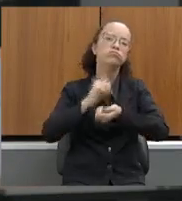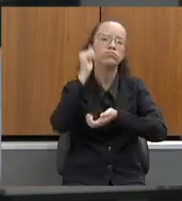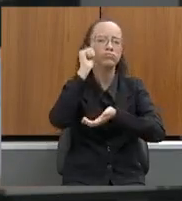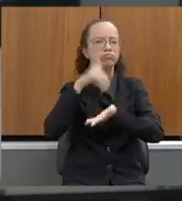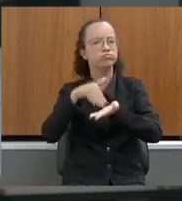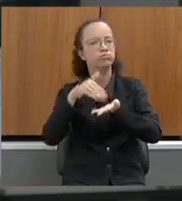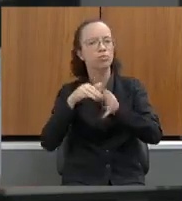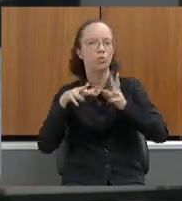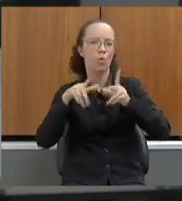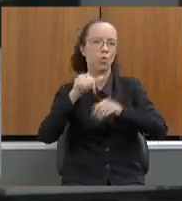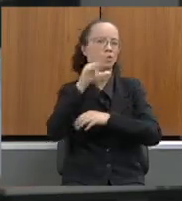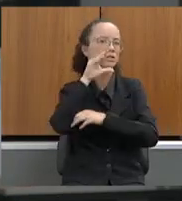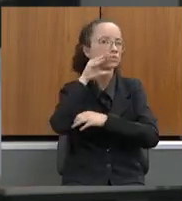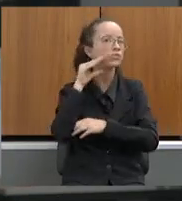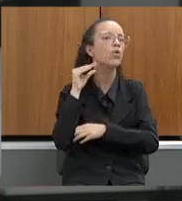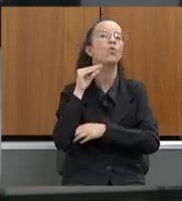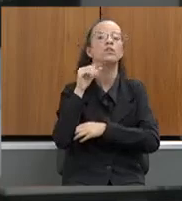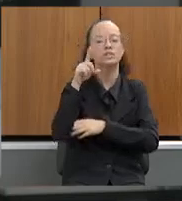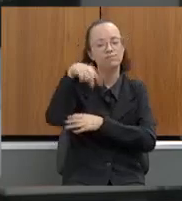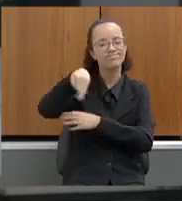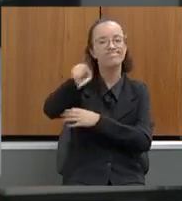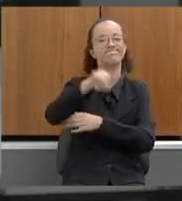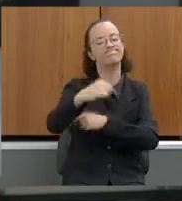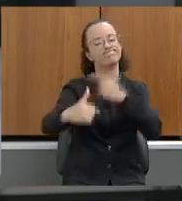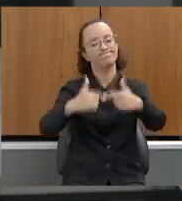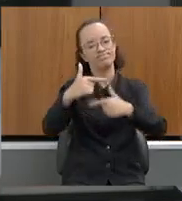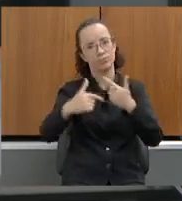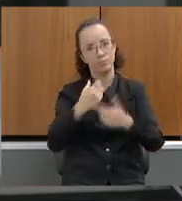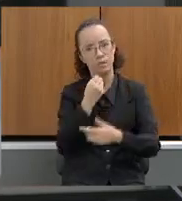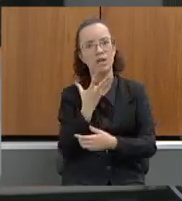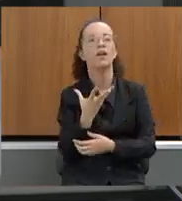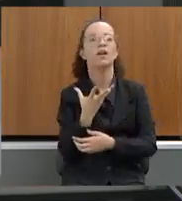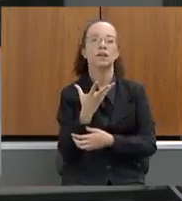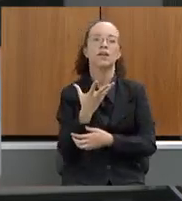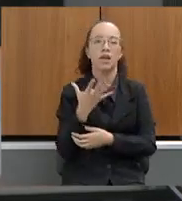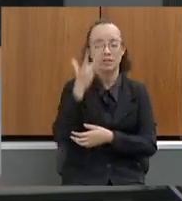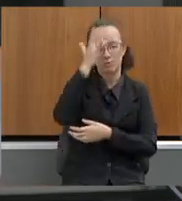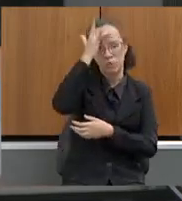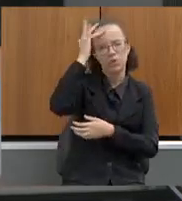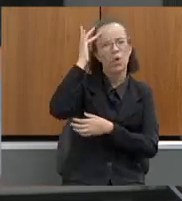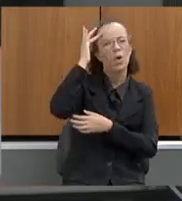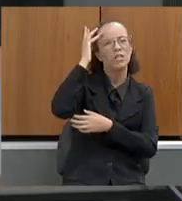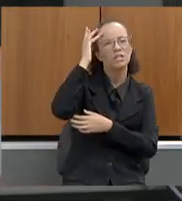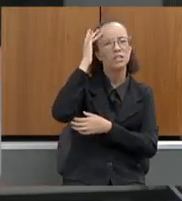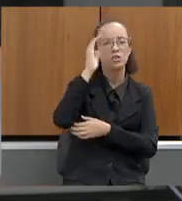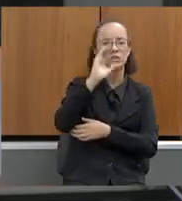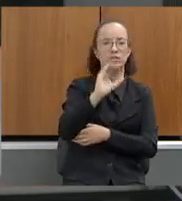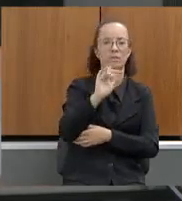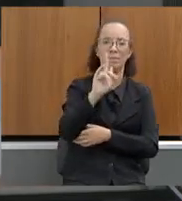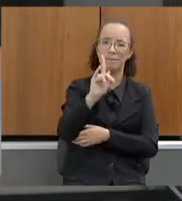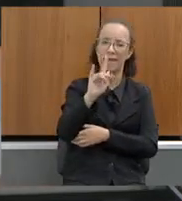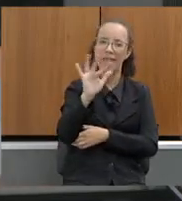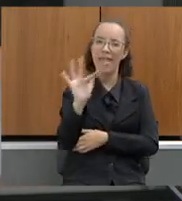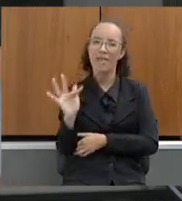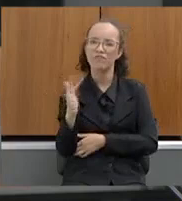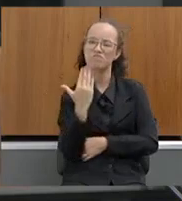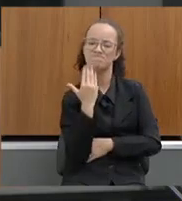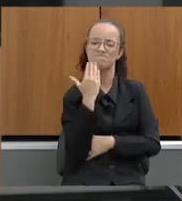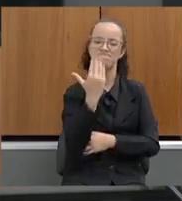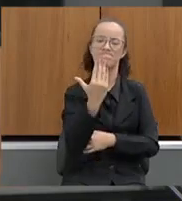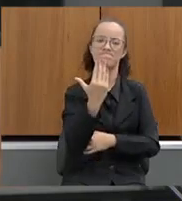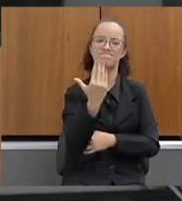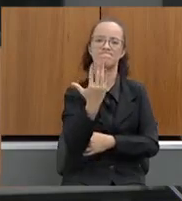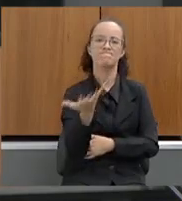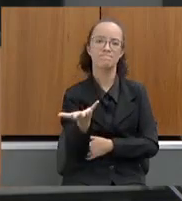os servidores, pelo trabalho que desempenham. são pessoas que estão ali colocando o seu CPF. A dificuldade é muito